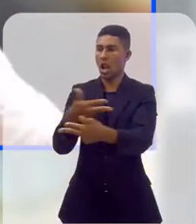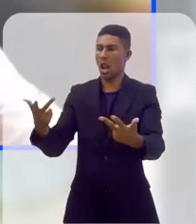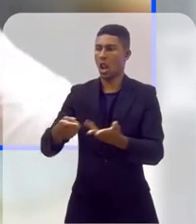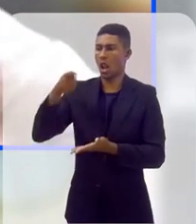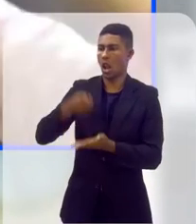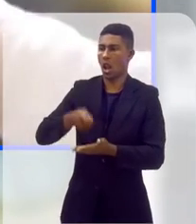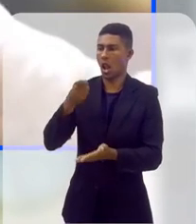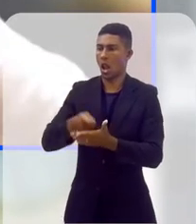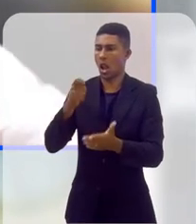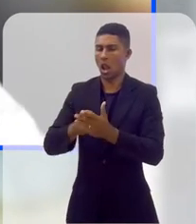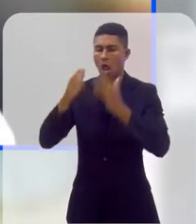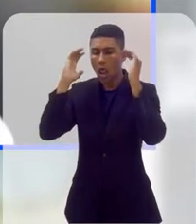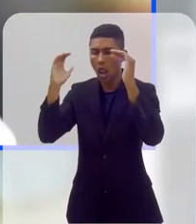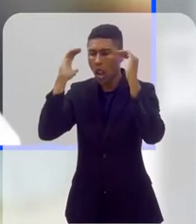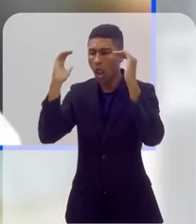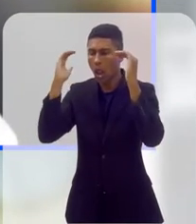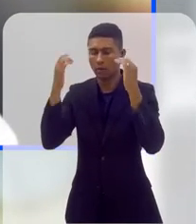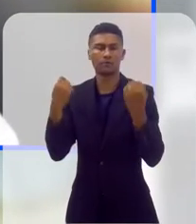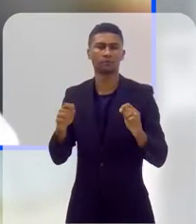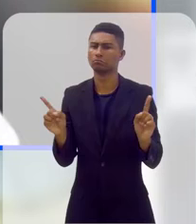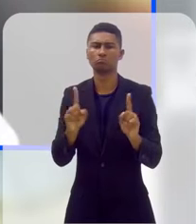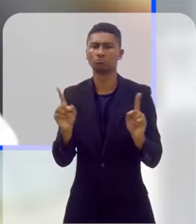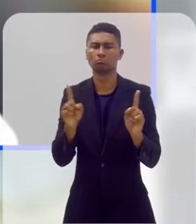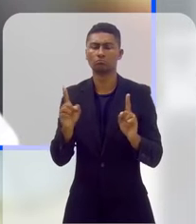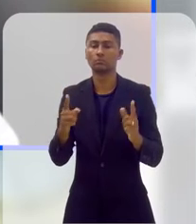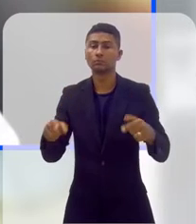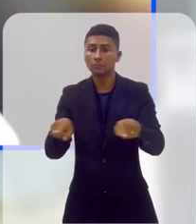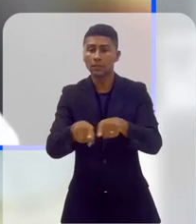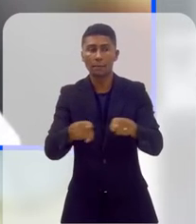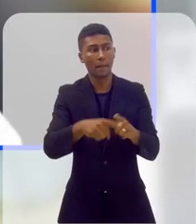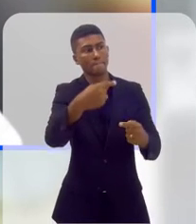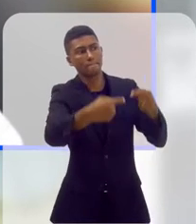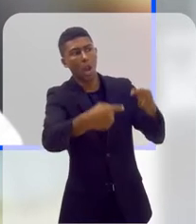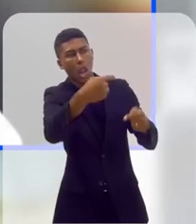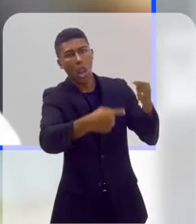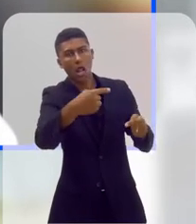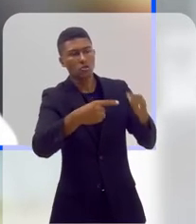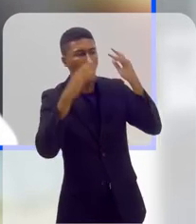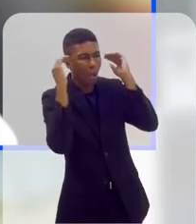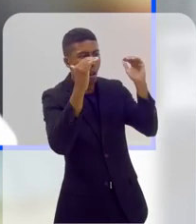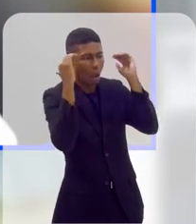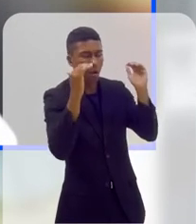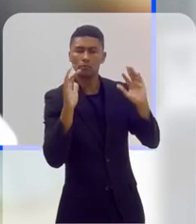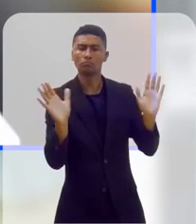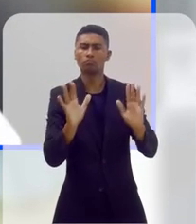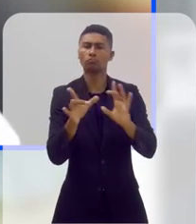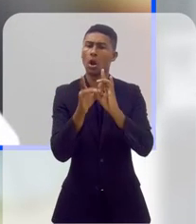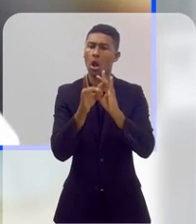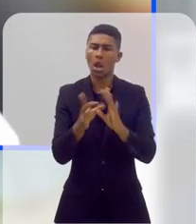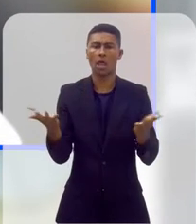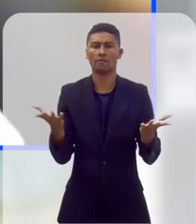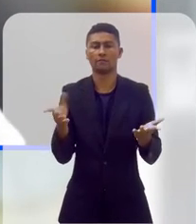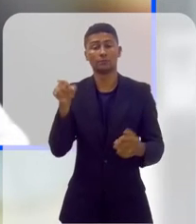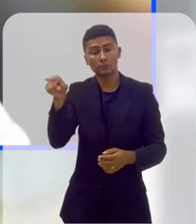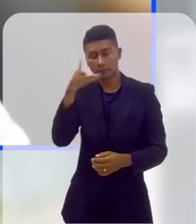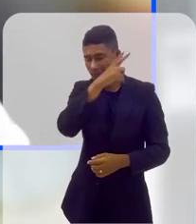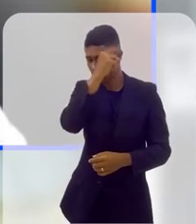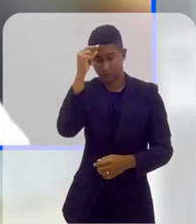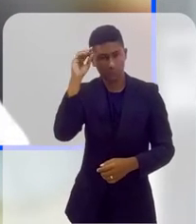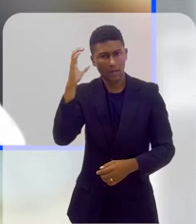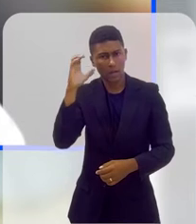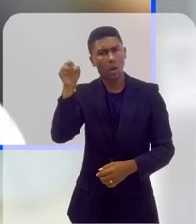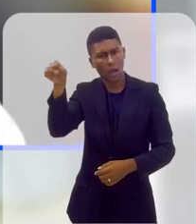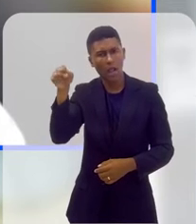né? Do que o mercado quer em relação à própria sociedade, e nem também às circunstâncias políticas, né? Isso